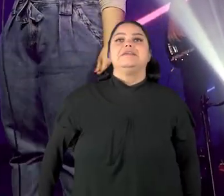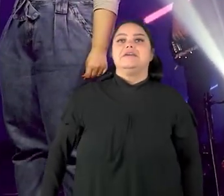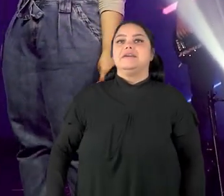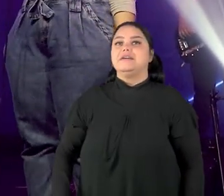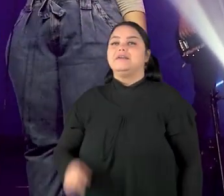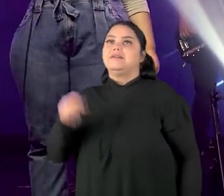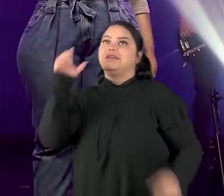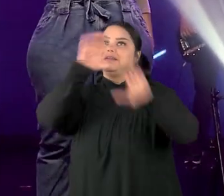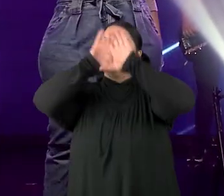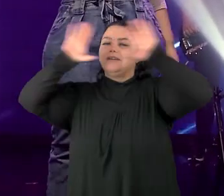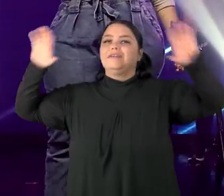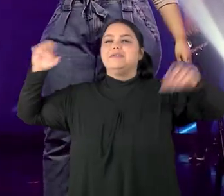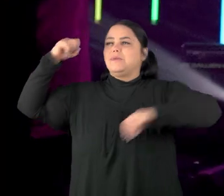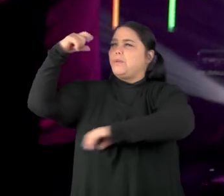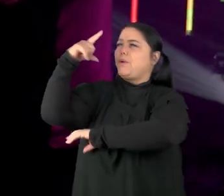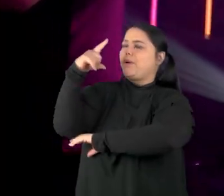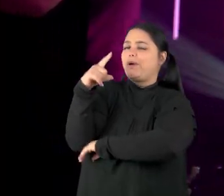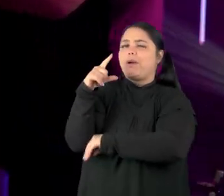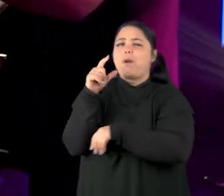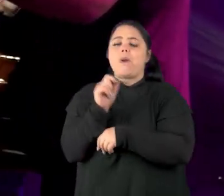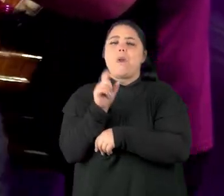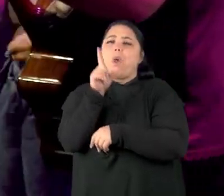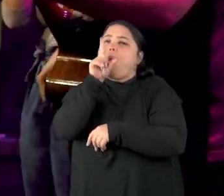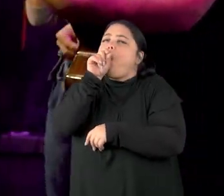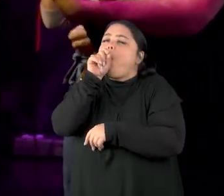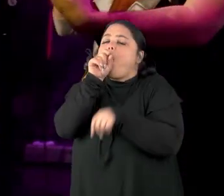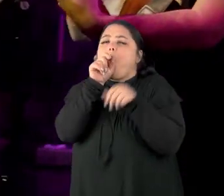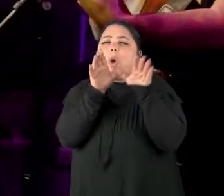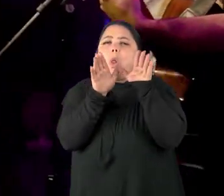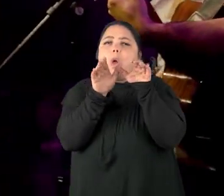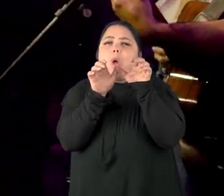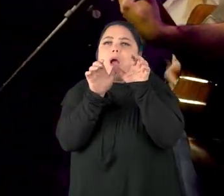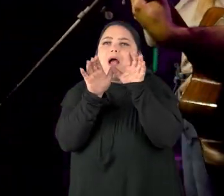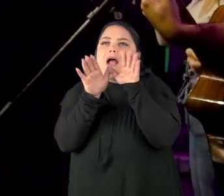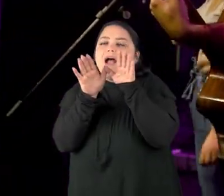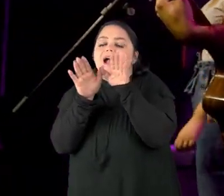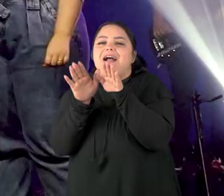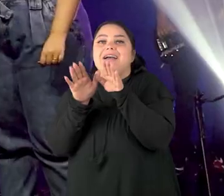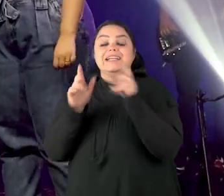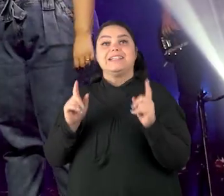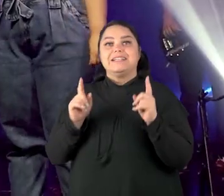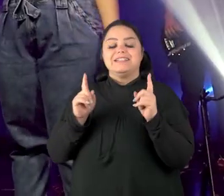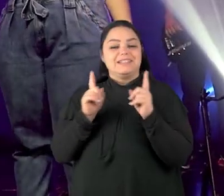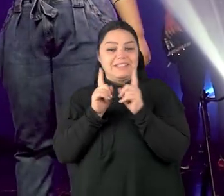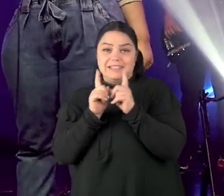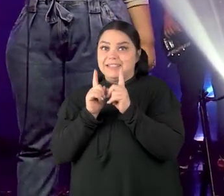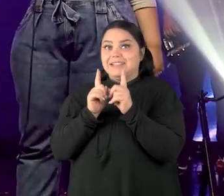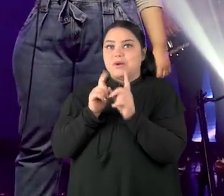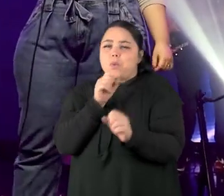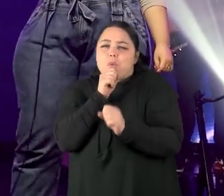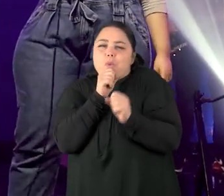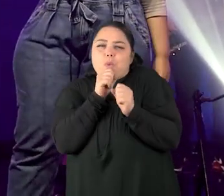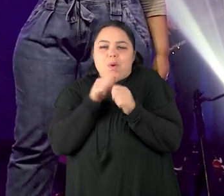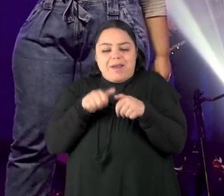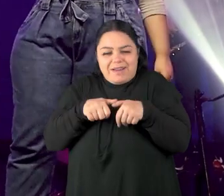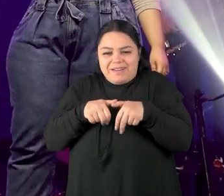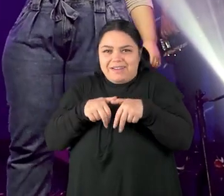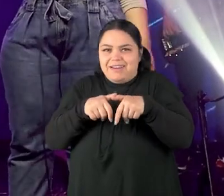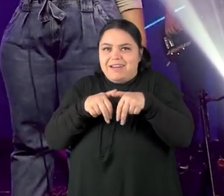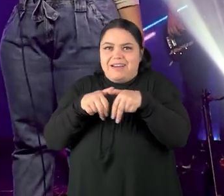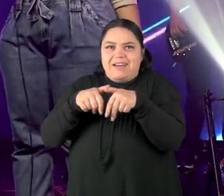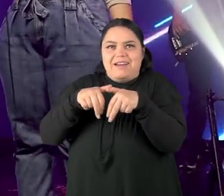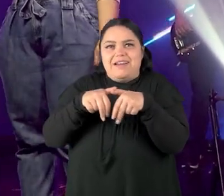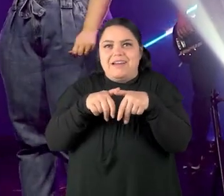O céu, o sol, os passarinhos, um casal, idoso bem juntinho. Eu